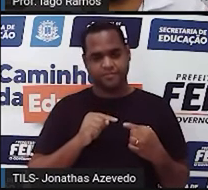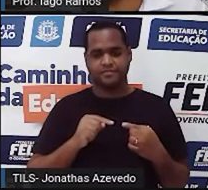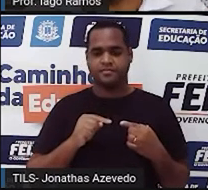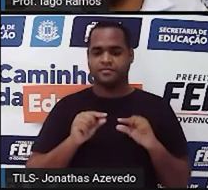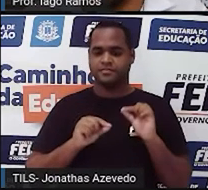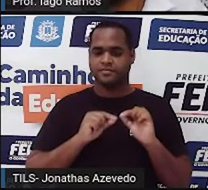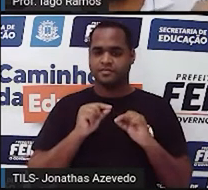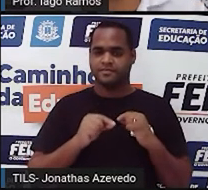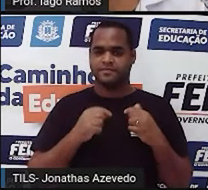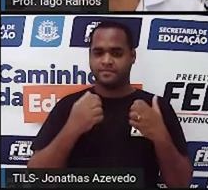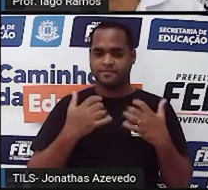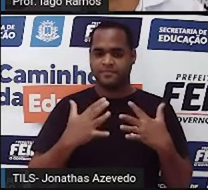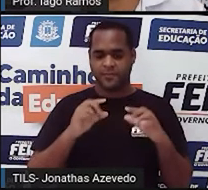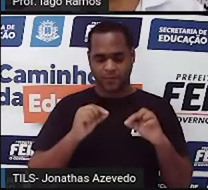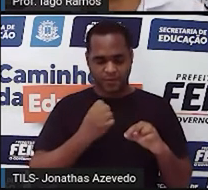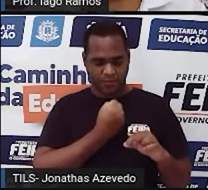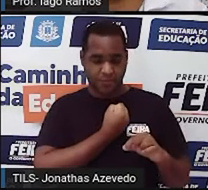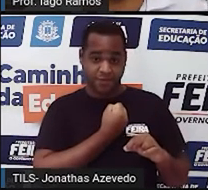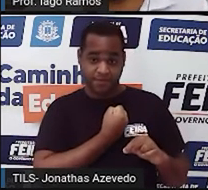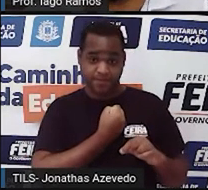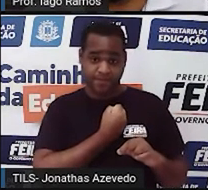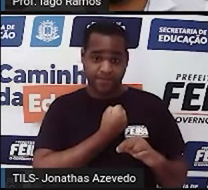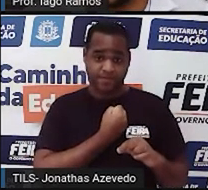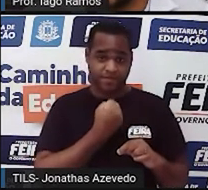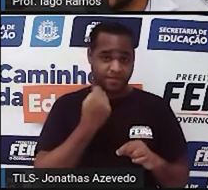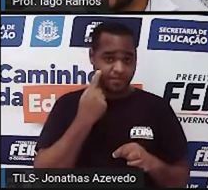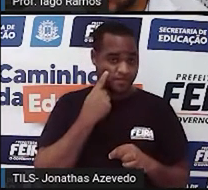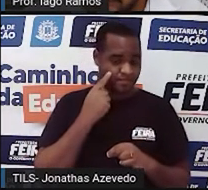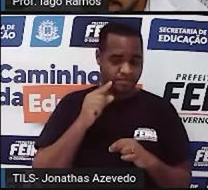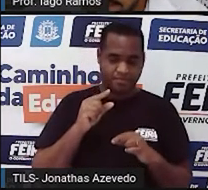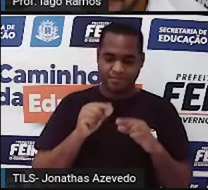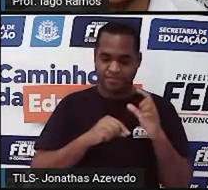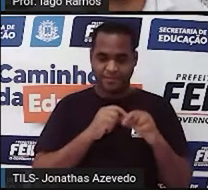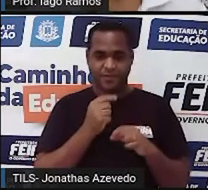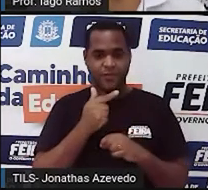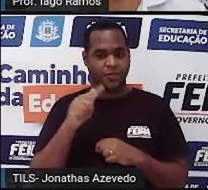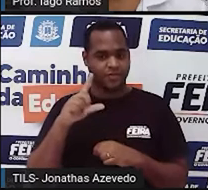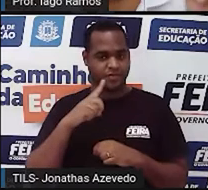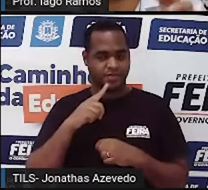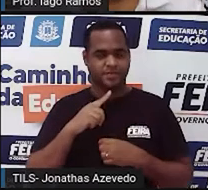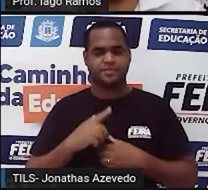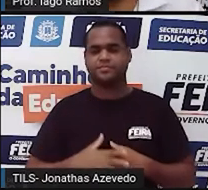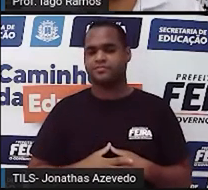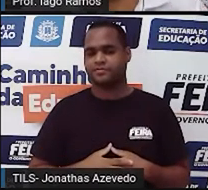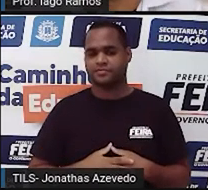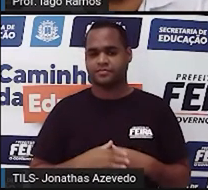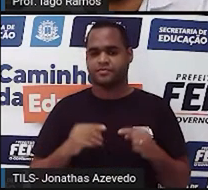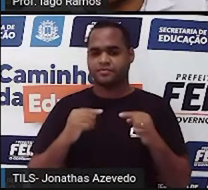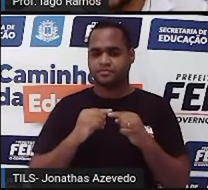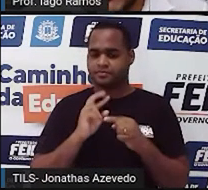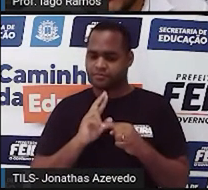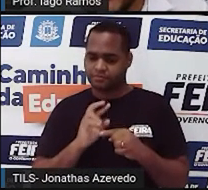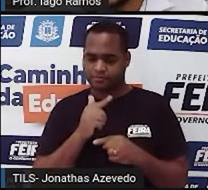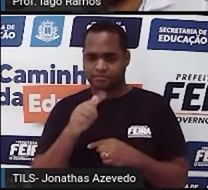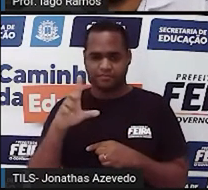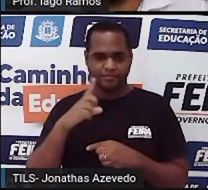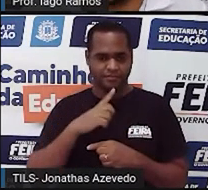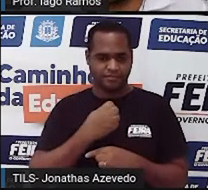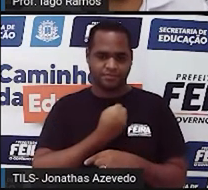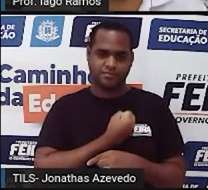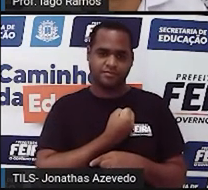operar... É um número, né? É que quando operado com o outro, o resultado é o outro número.